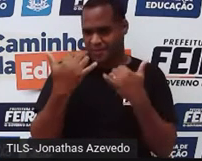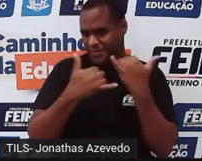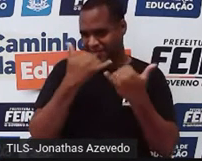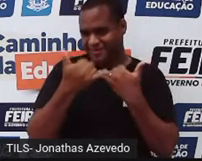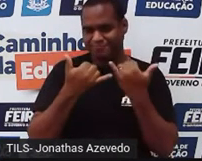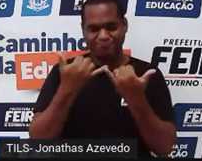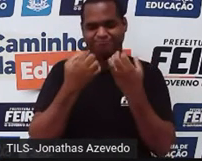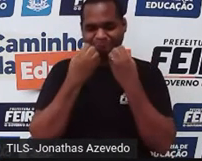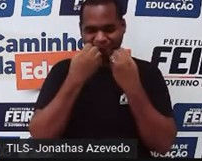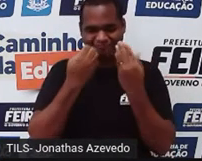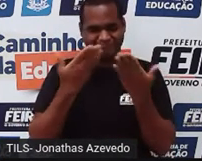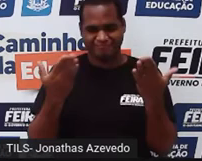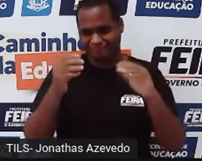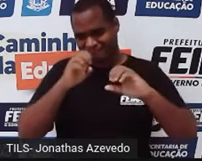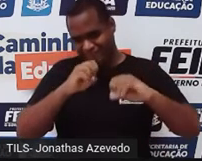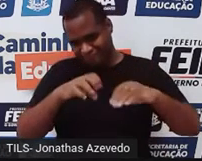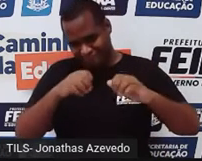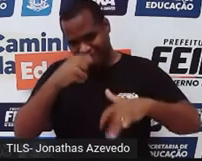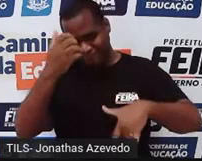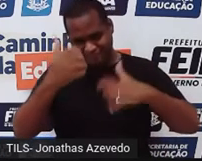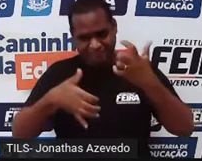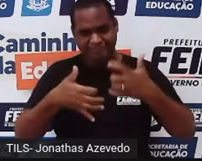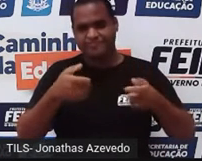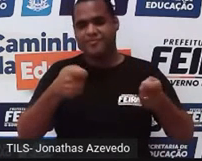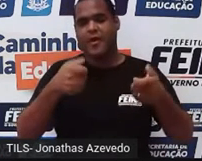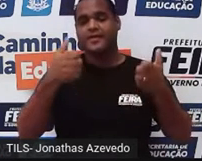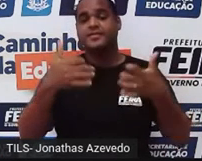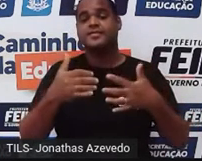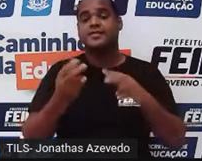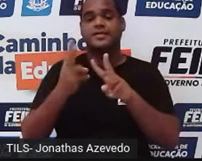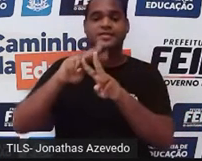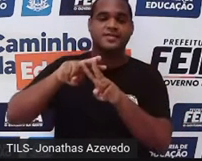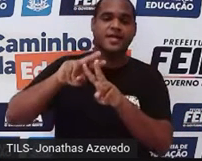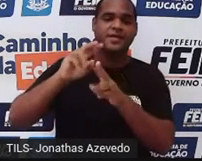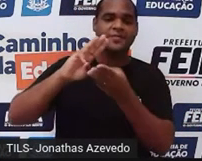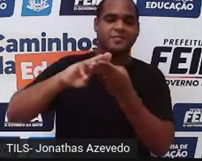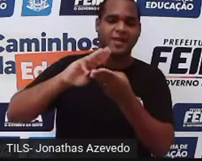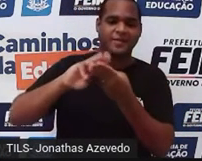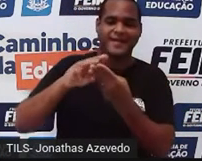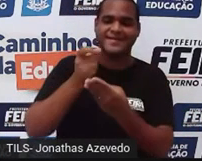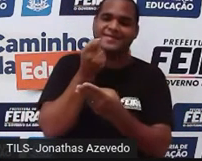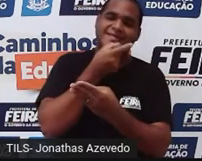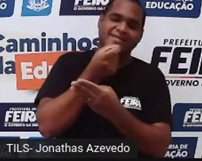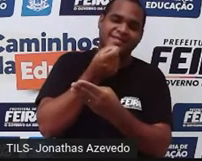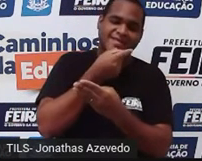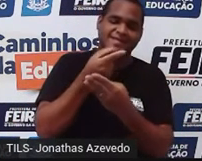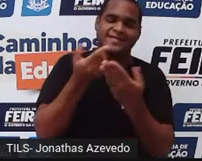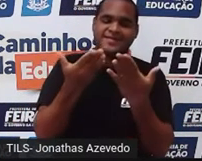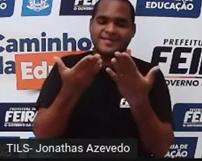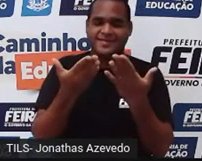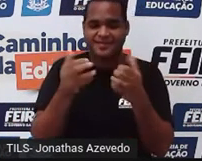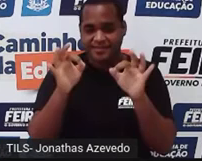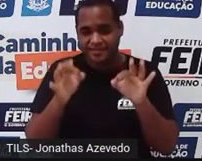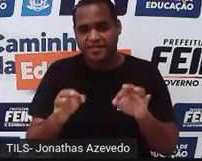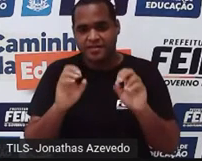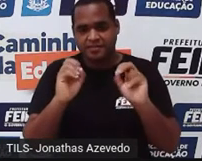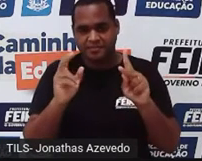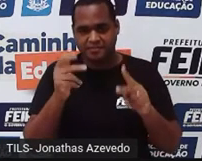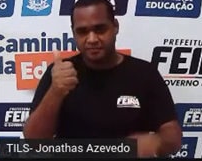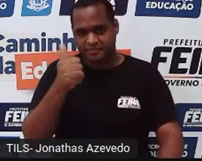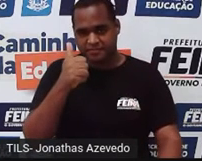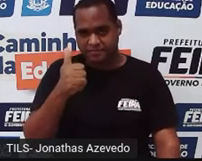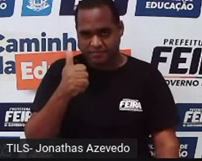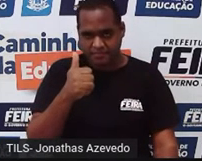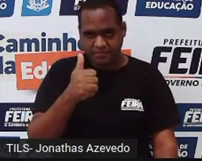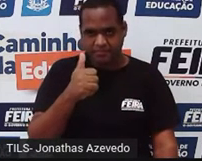nossa aula, viu? Então é isso aí. Vamos lá. Hashtag matemática engraçada, certo? Olha só,